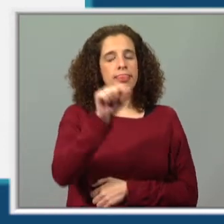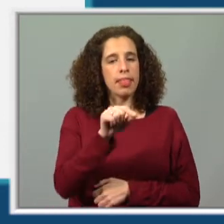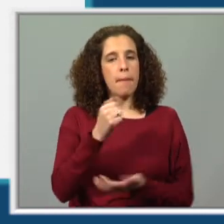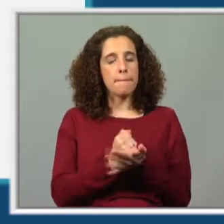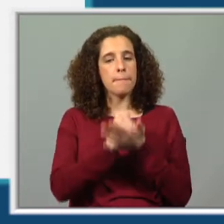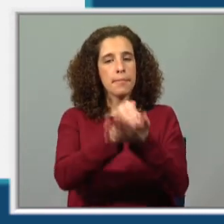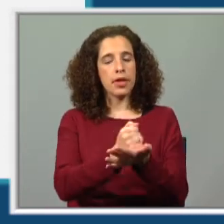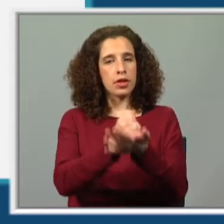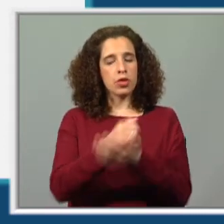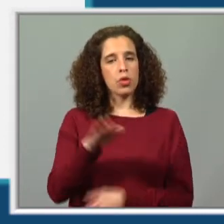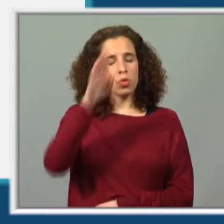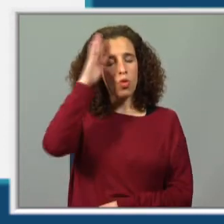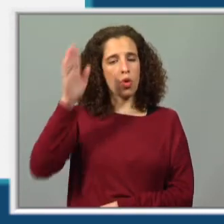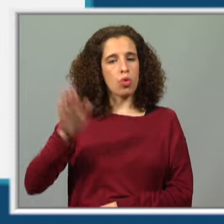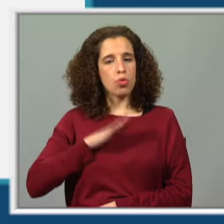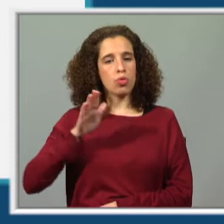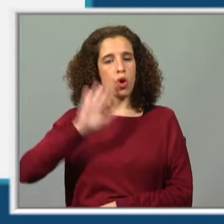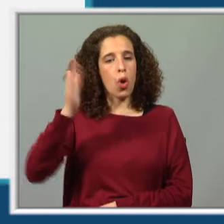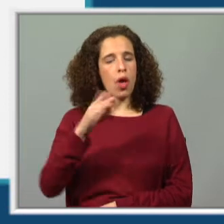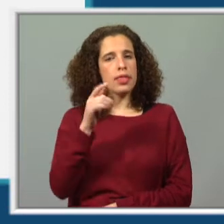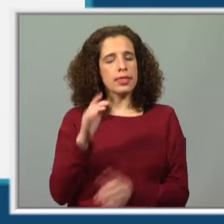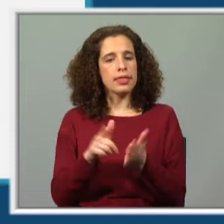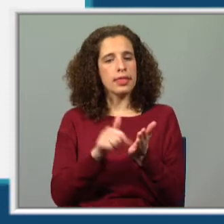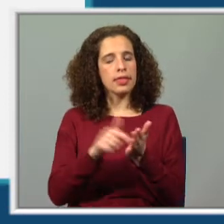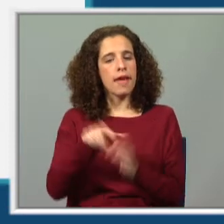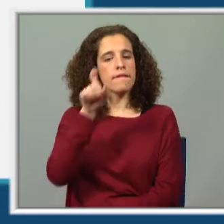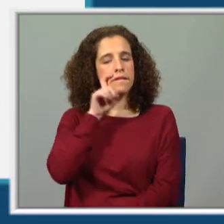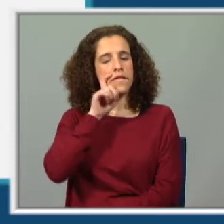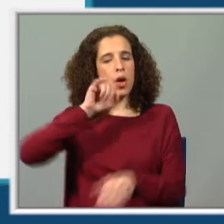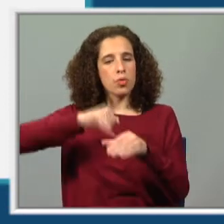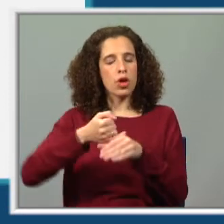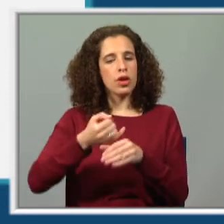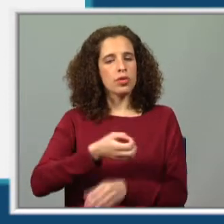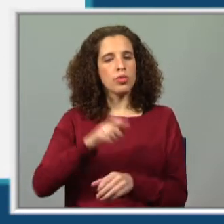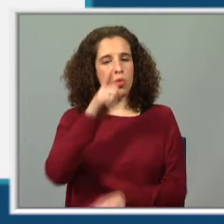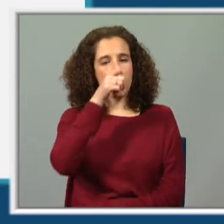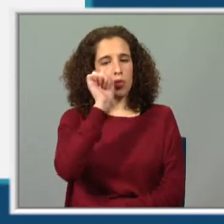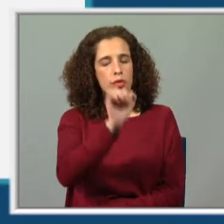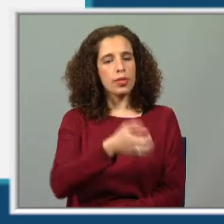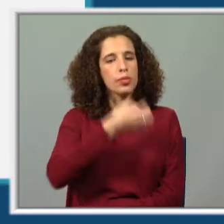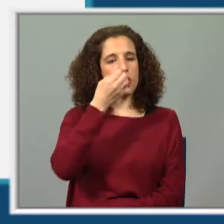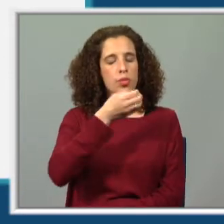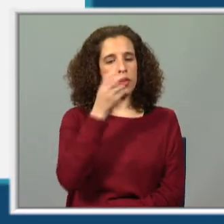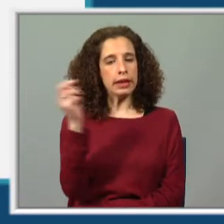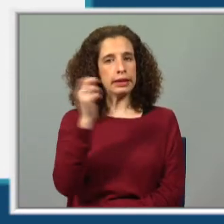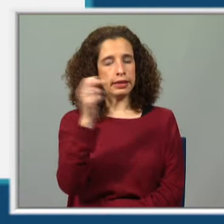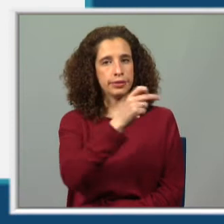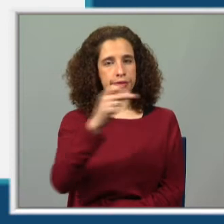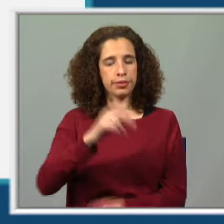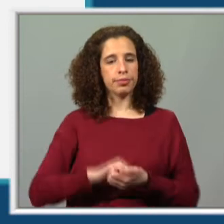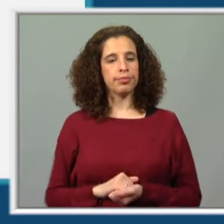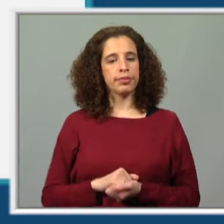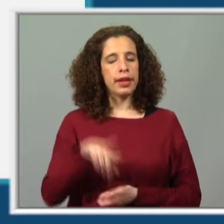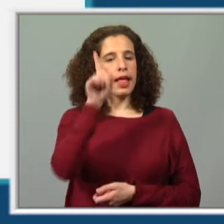auxiliam os soldados quando há necessidade de defender o formigueiro. Muito bem. Terceira afirmação.